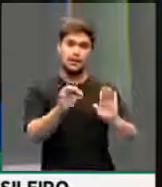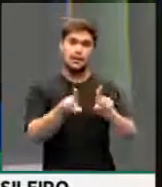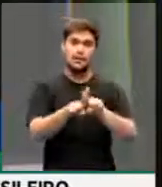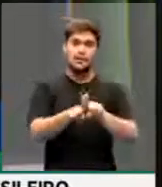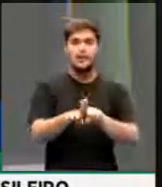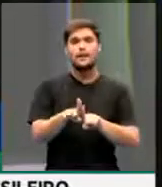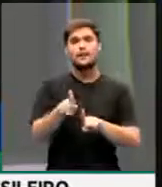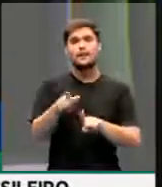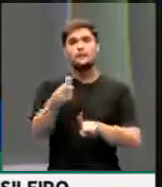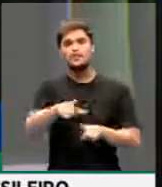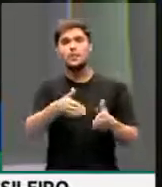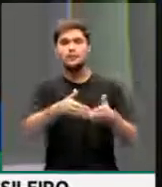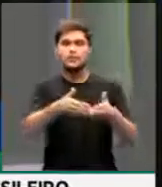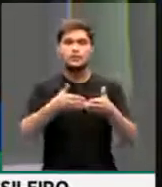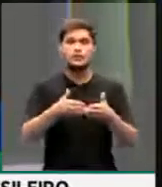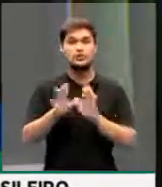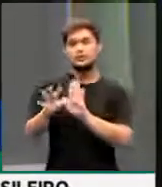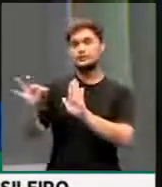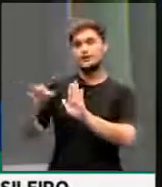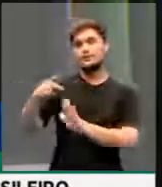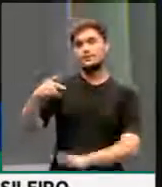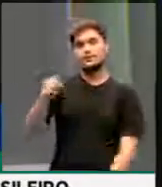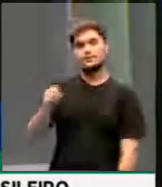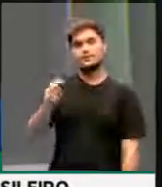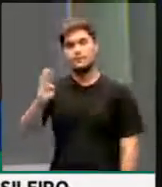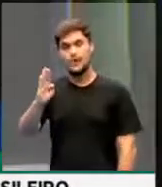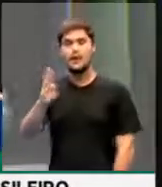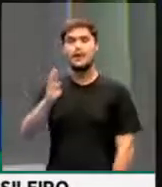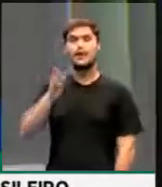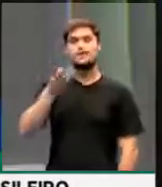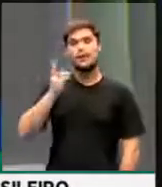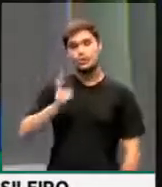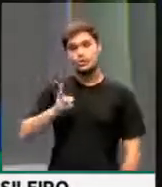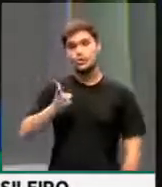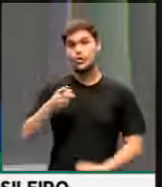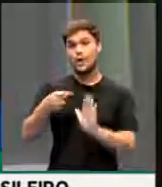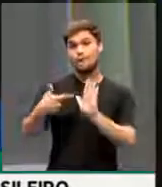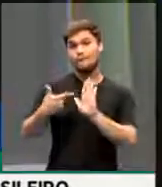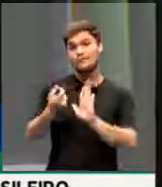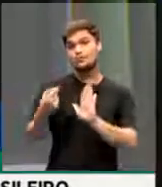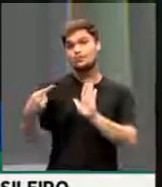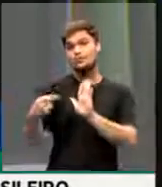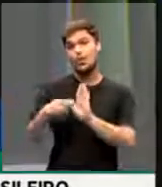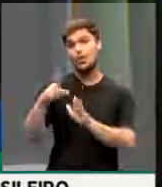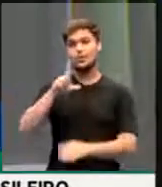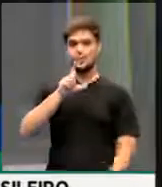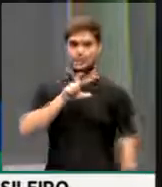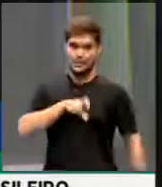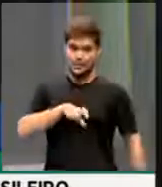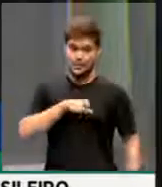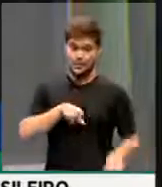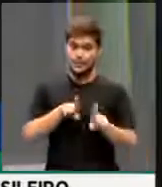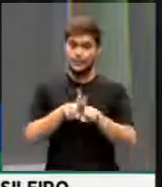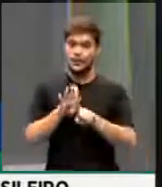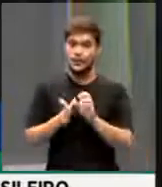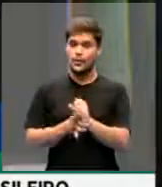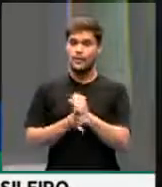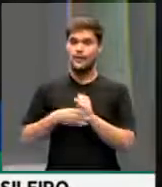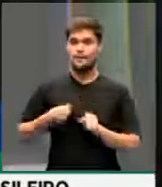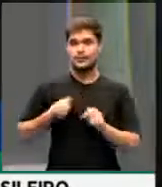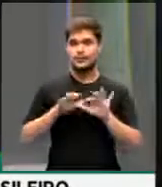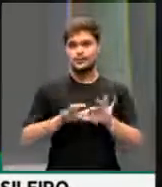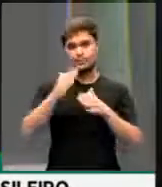desde já o nosso pedido para que no destaque do PSB, de manutenção dos 20 pontos da carteira, possamos também proteger a vida dessa forma. Muito obrigado,